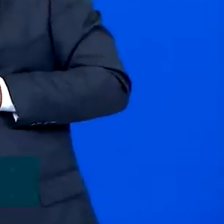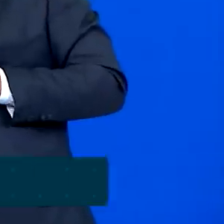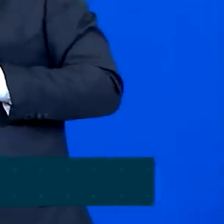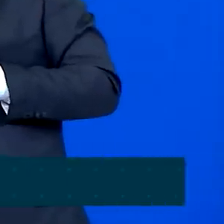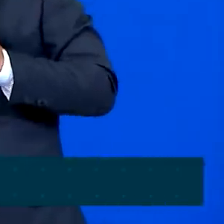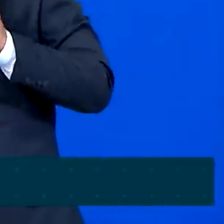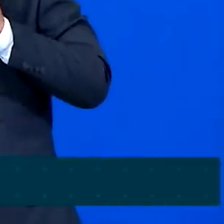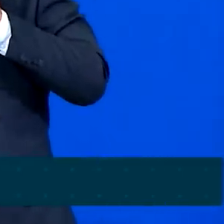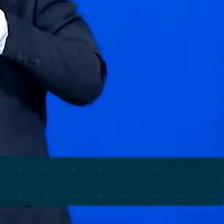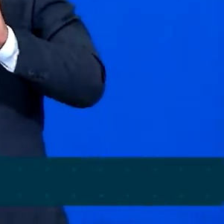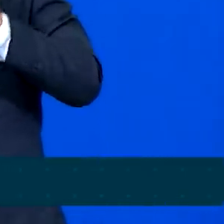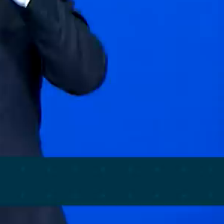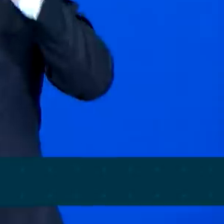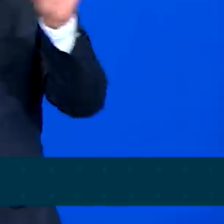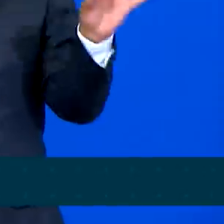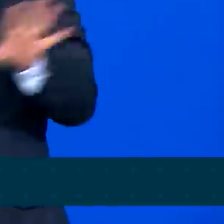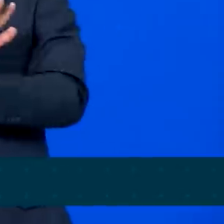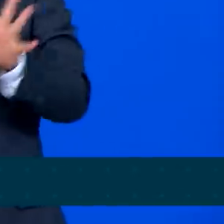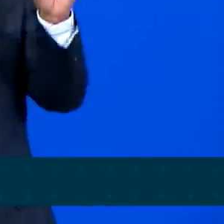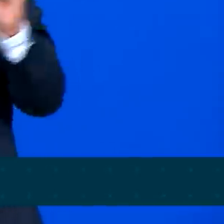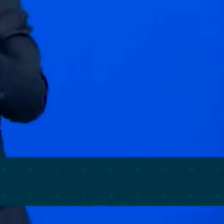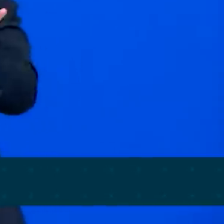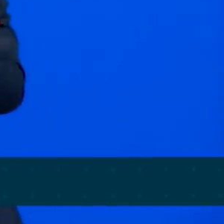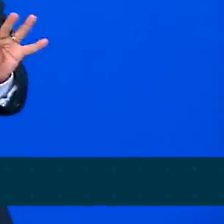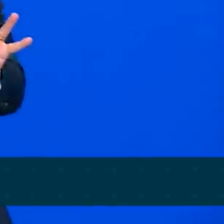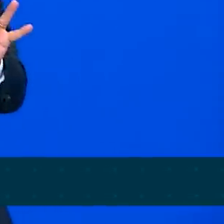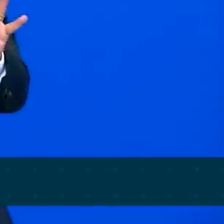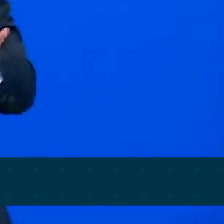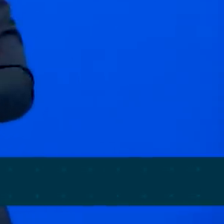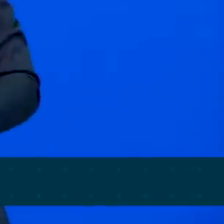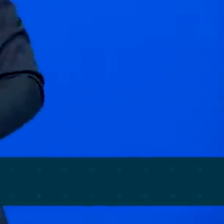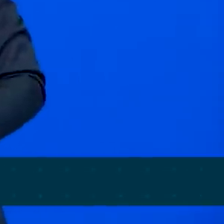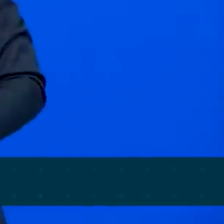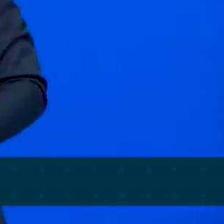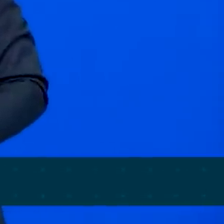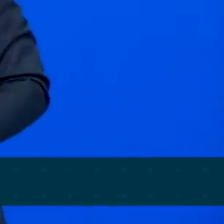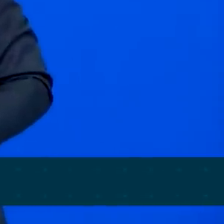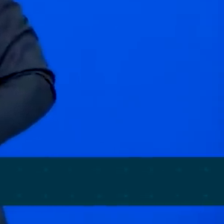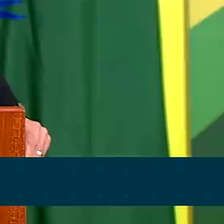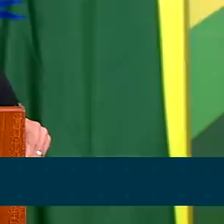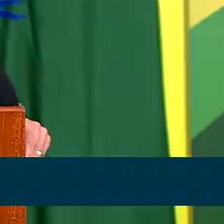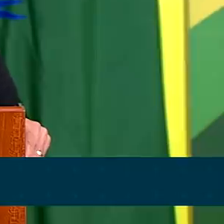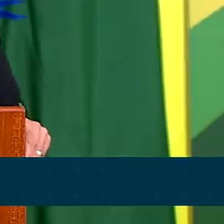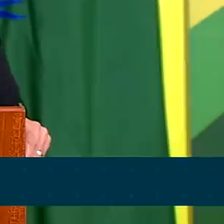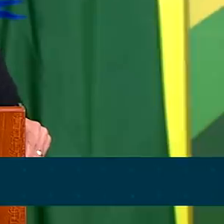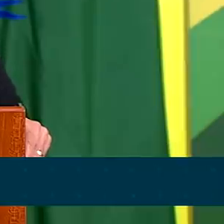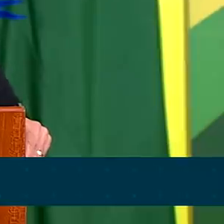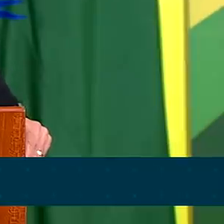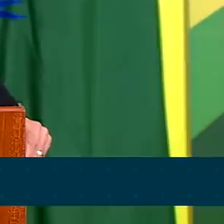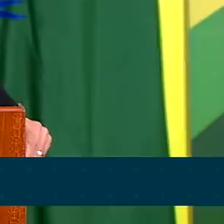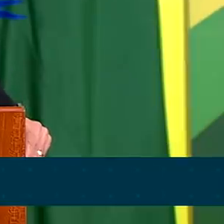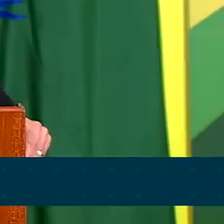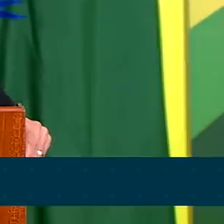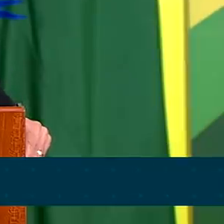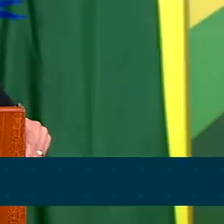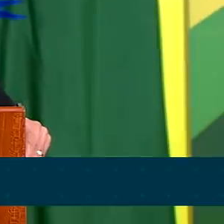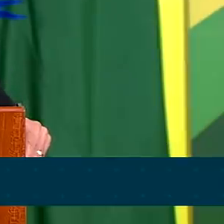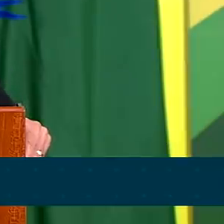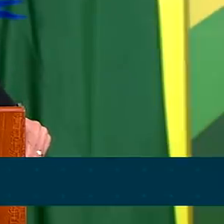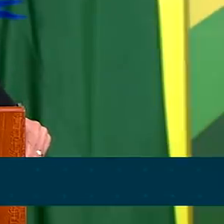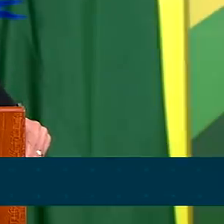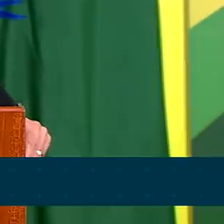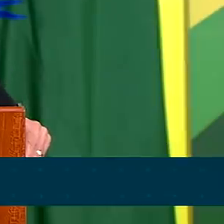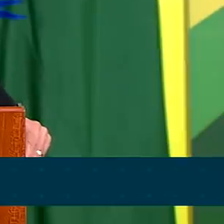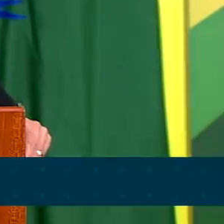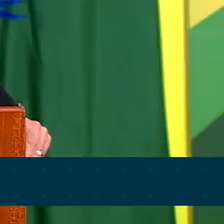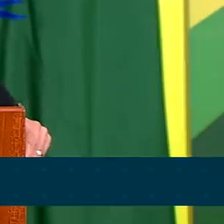mesmo que já consolidados e simplificados, serão reexaminados a cada dois anos. Esse trabalho desenvolvido pelo Ministério do